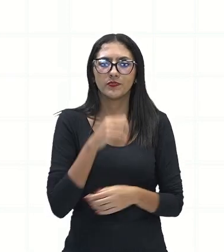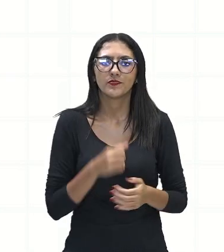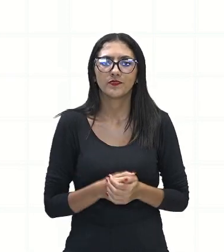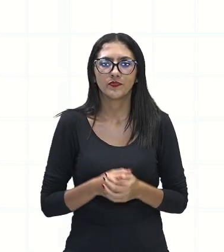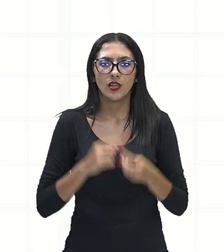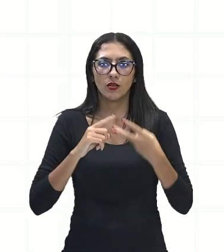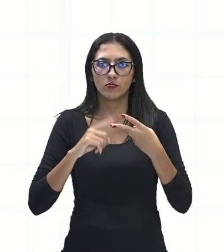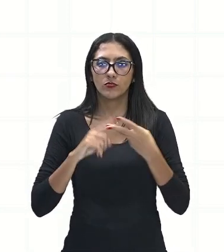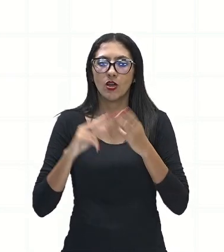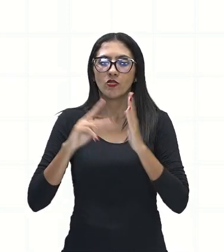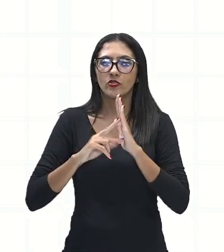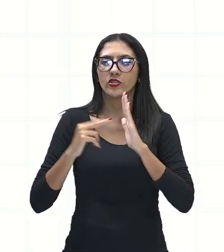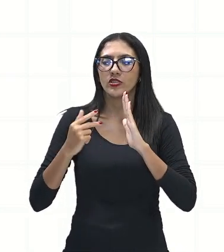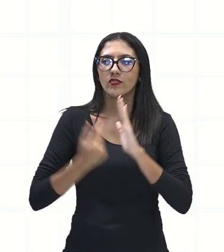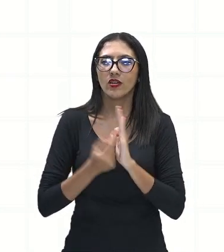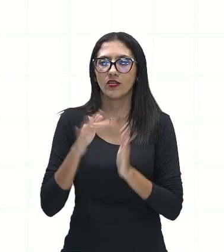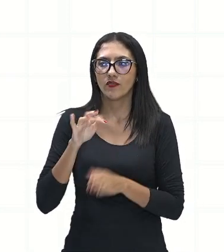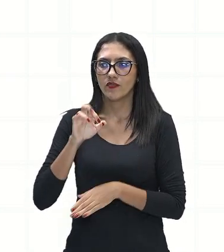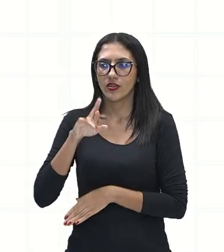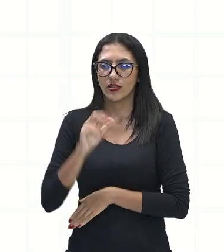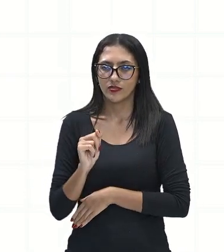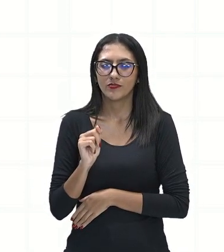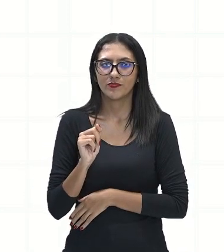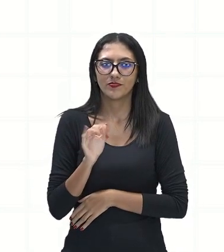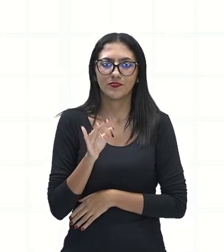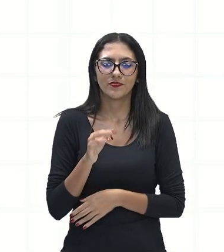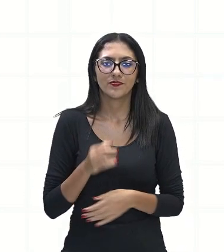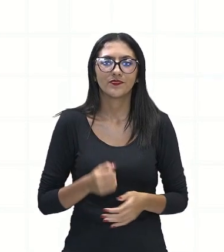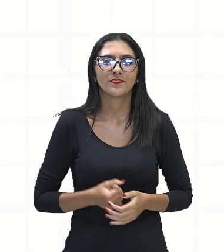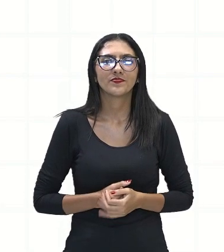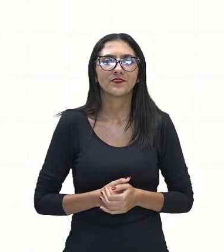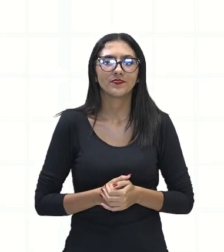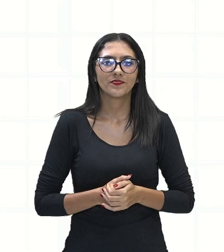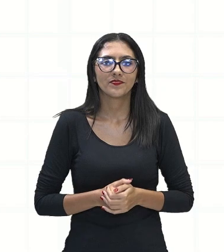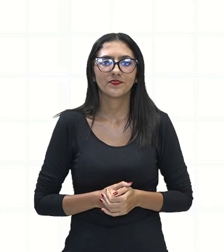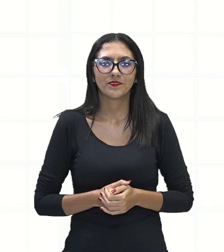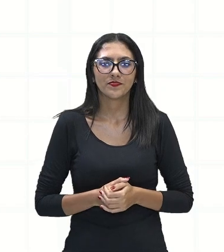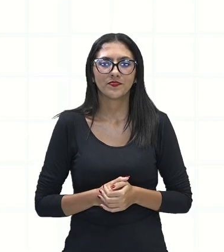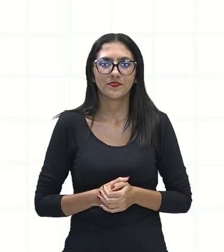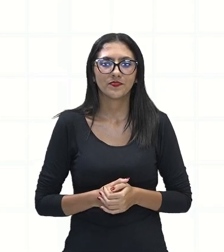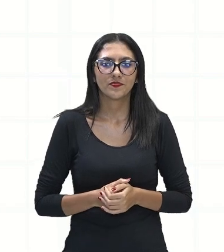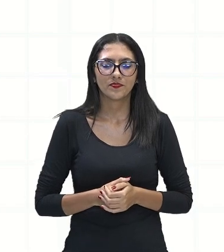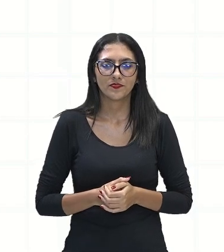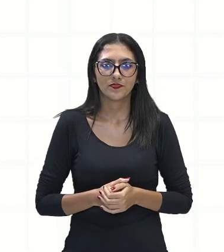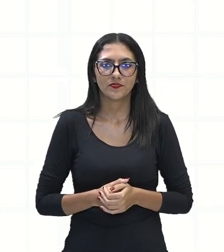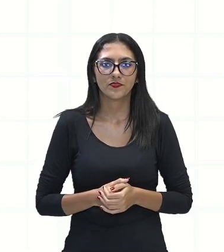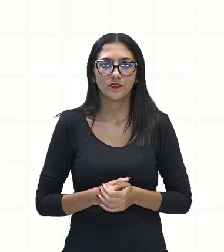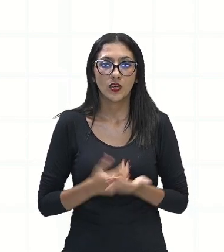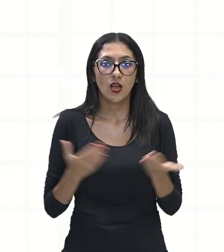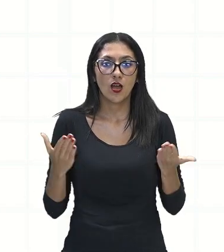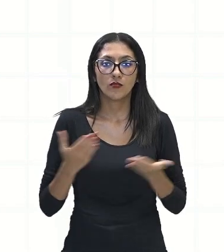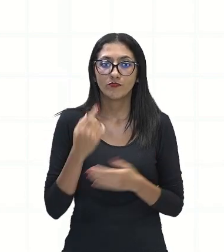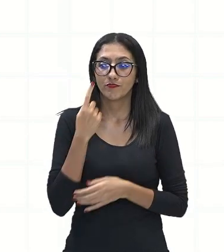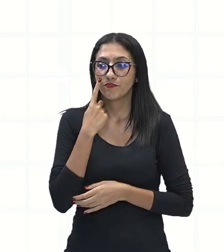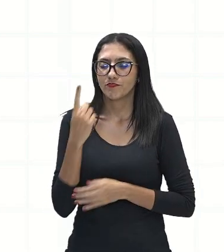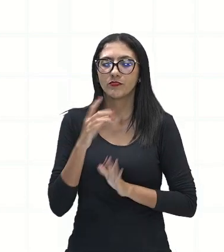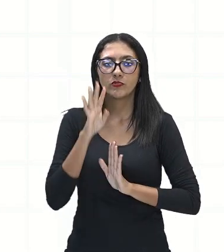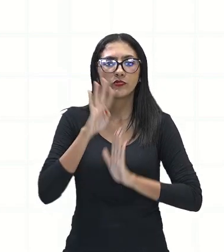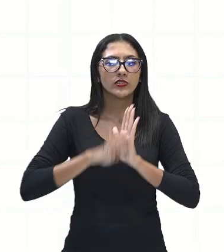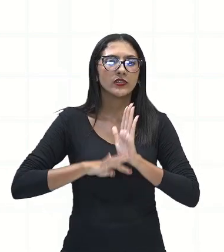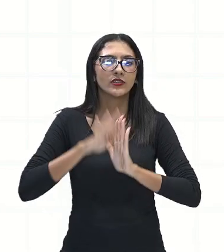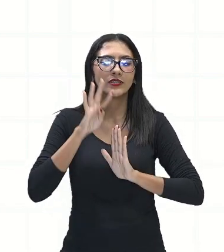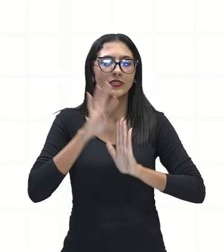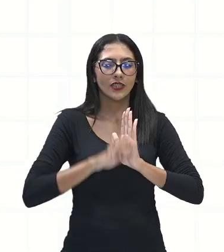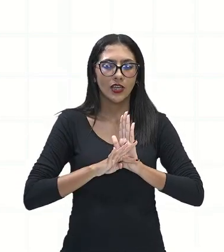habilidoso nos cálculos, certo? E a nossa última parte aqui da nossa aula, nós vamos falar